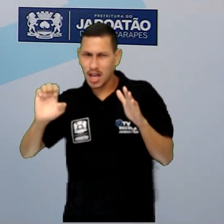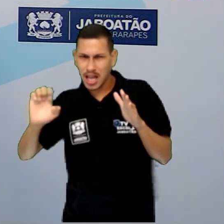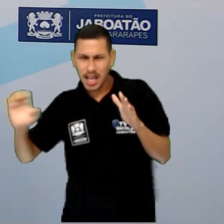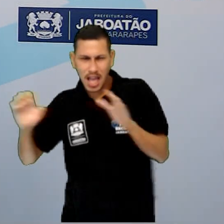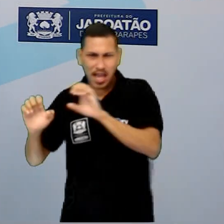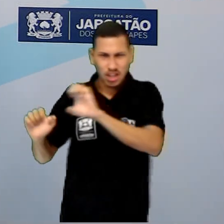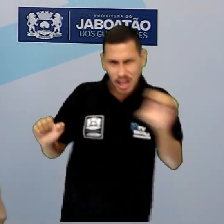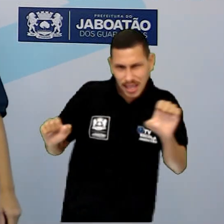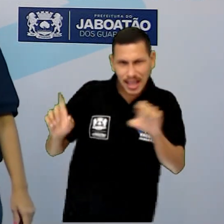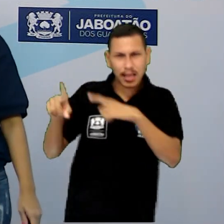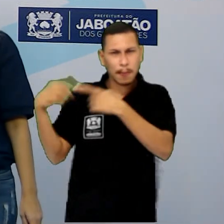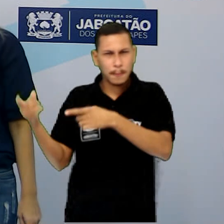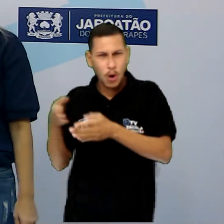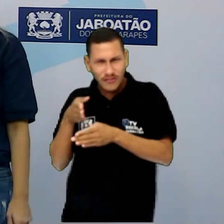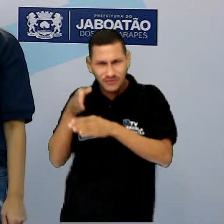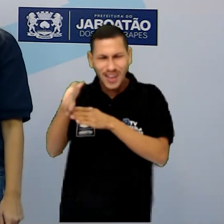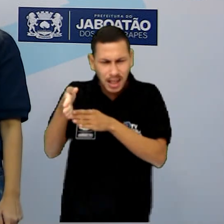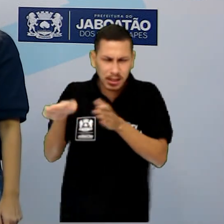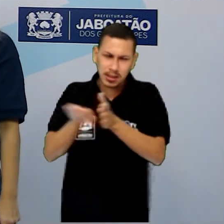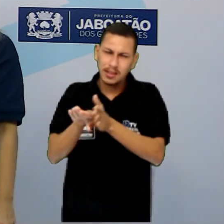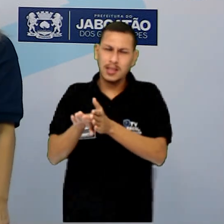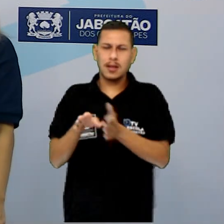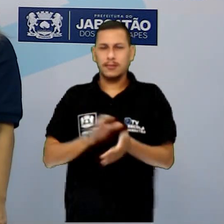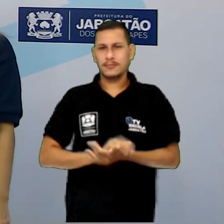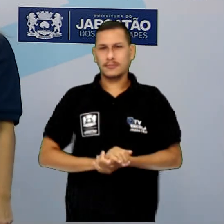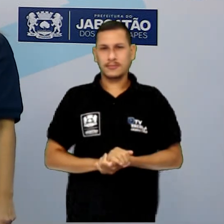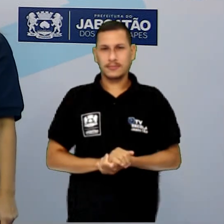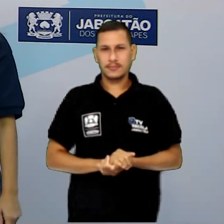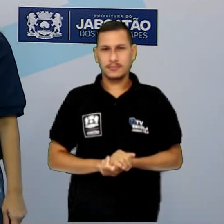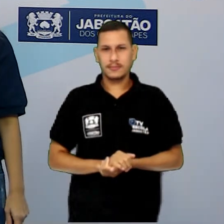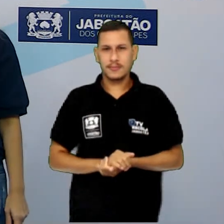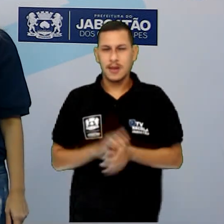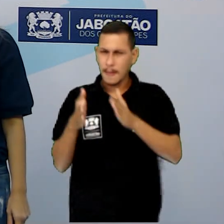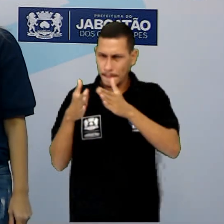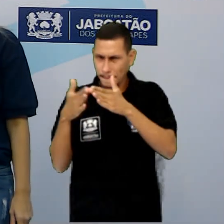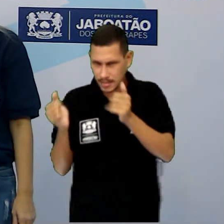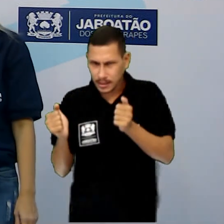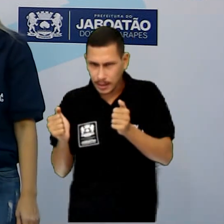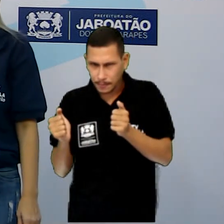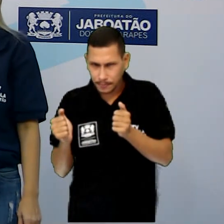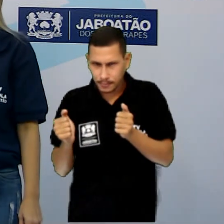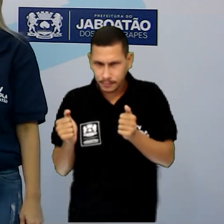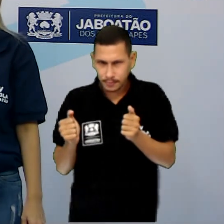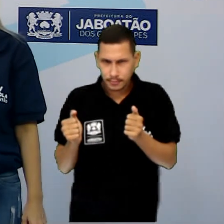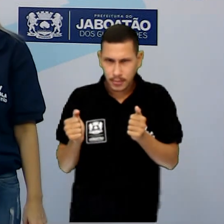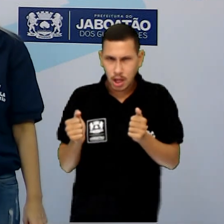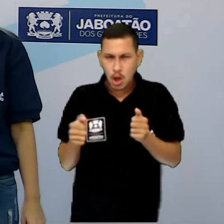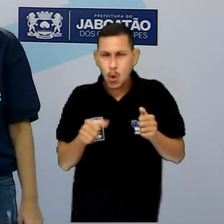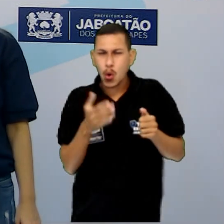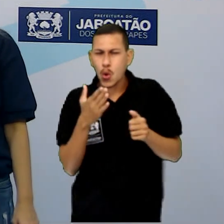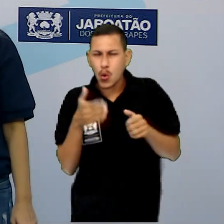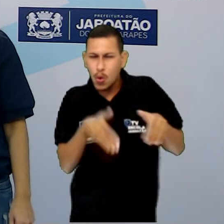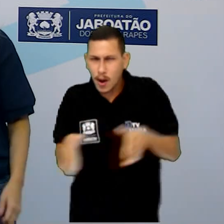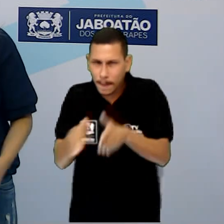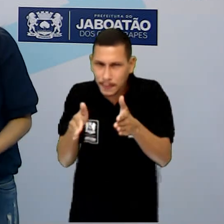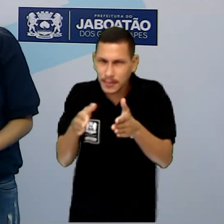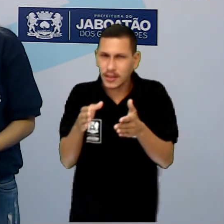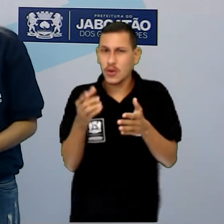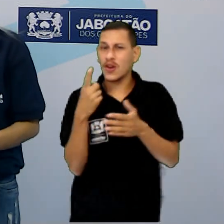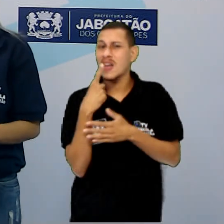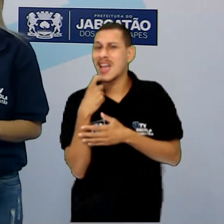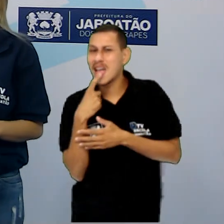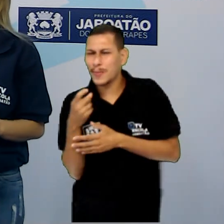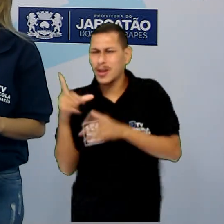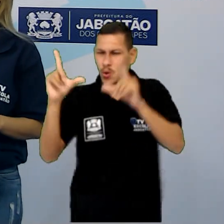e vai em frente e no instante chega. Olha aí, então o caminho vermelho é o caminho mais curto.